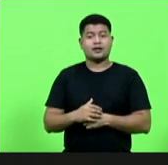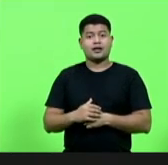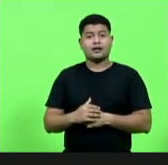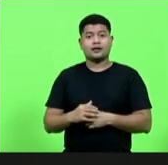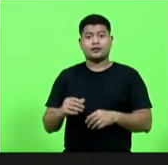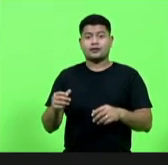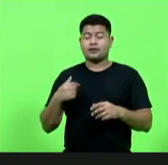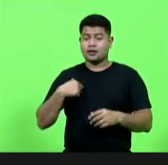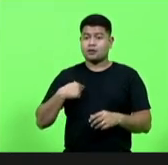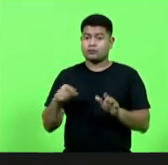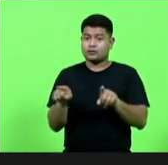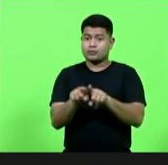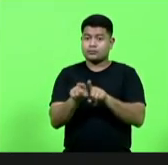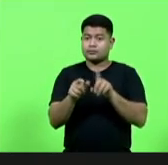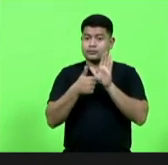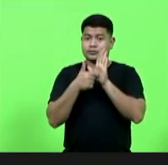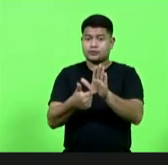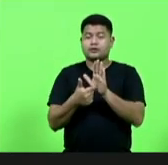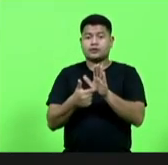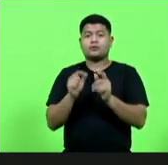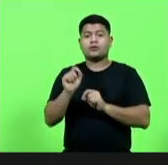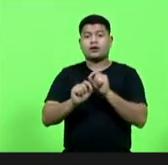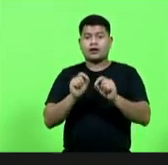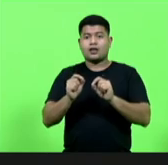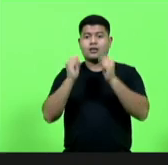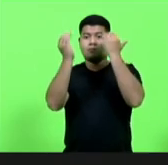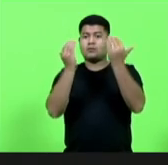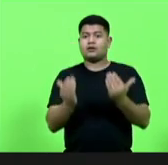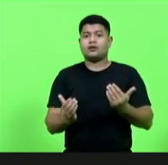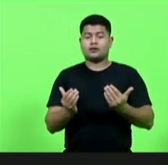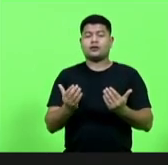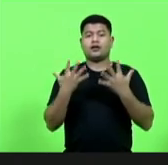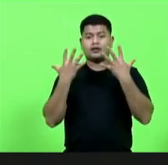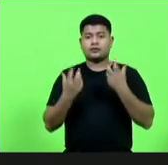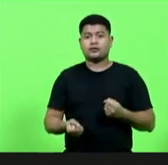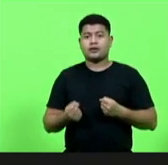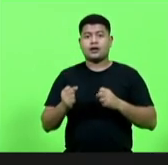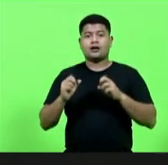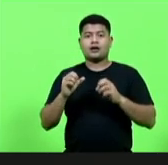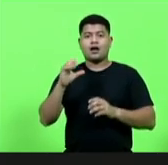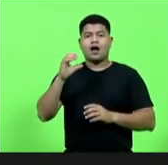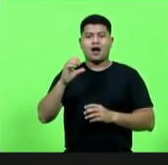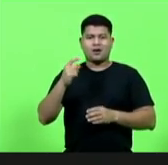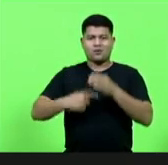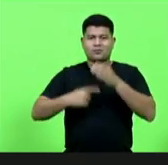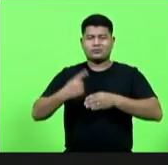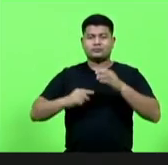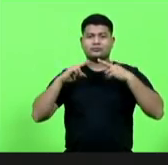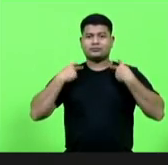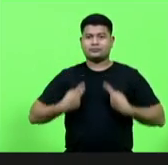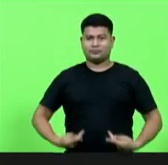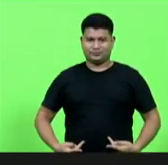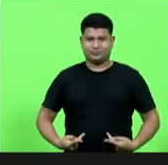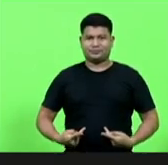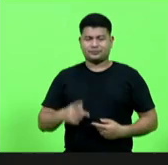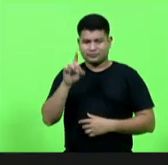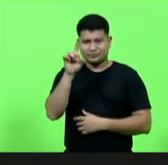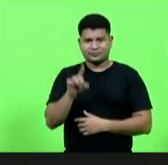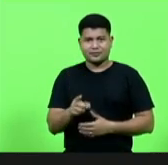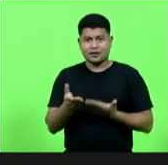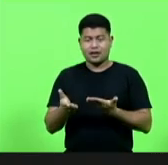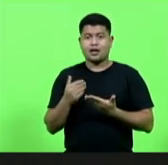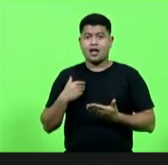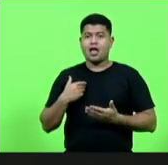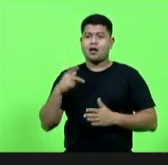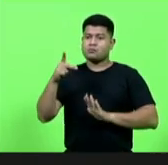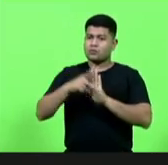apresentei também o parecer favorável na Comissão de Direitos Humanos. Esse projeto demorou para amadurecer,